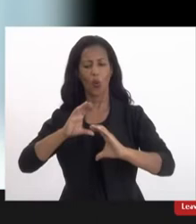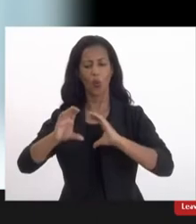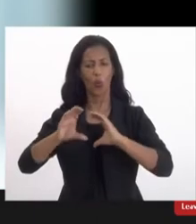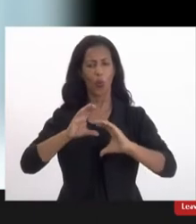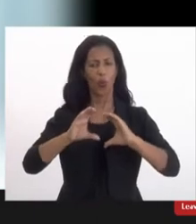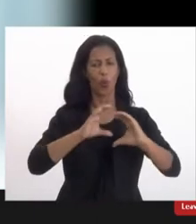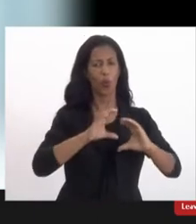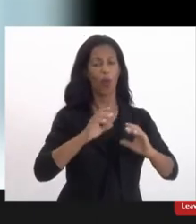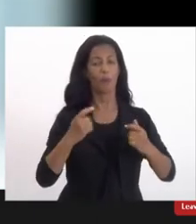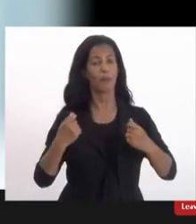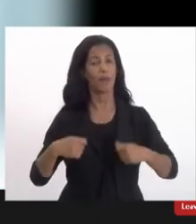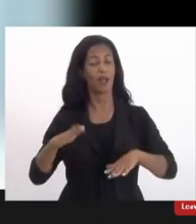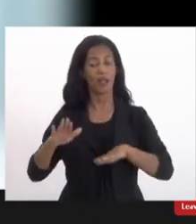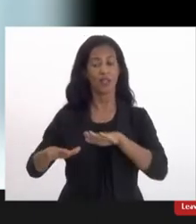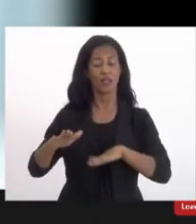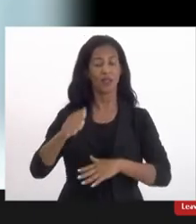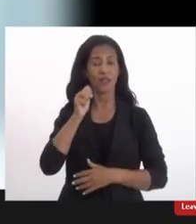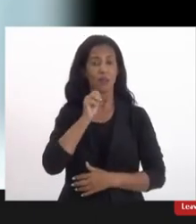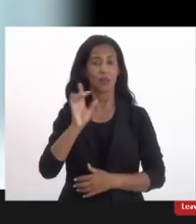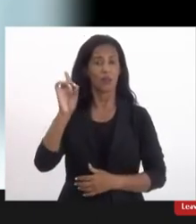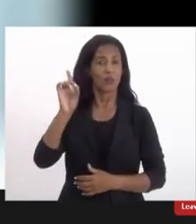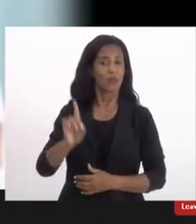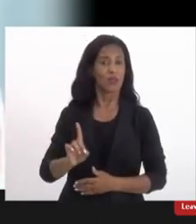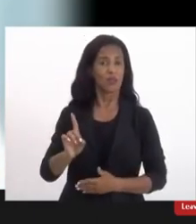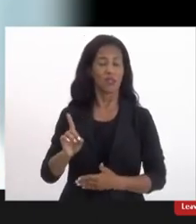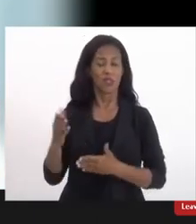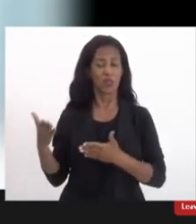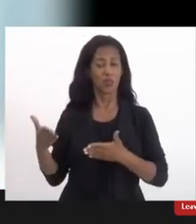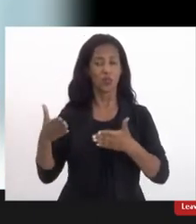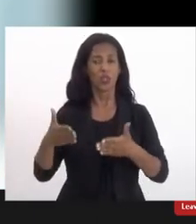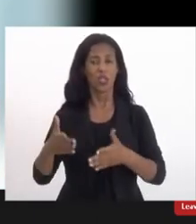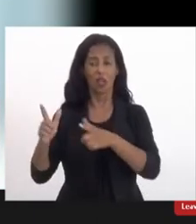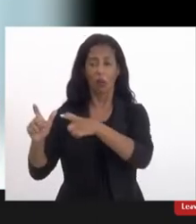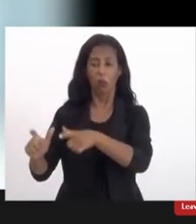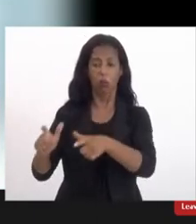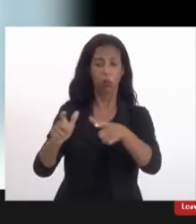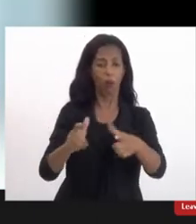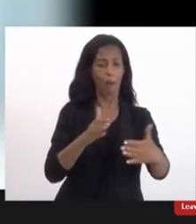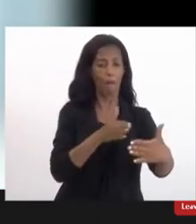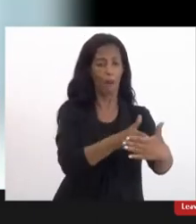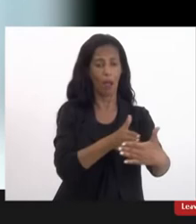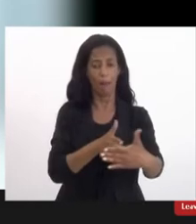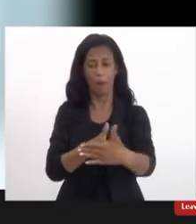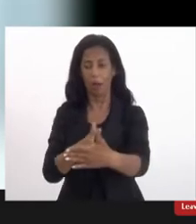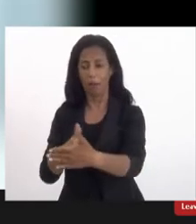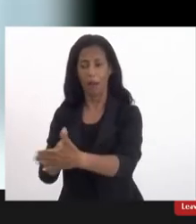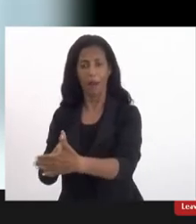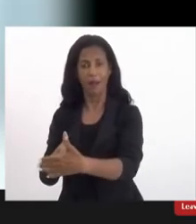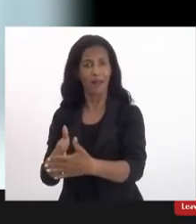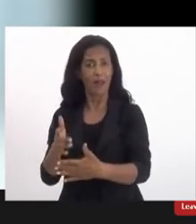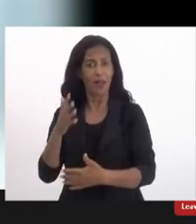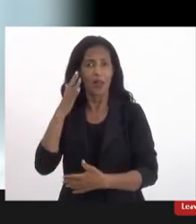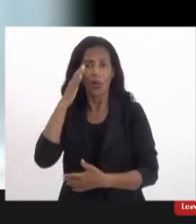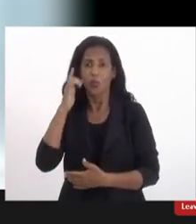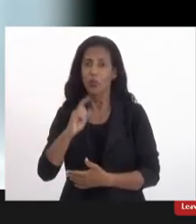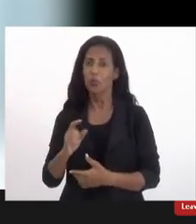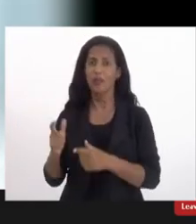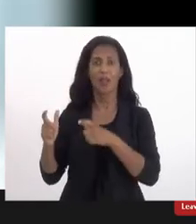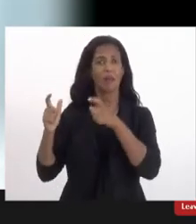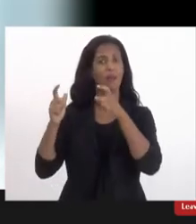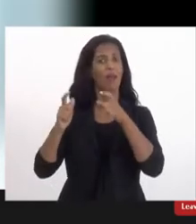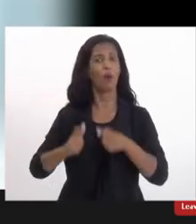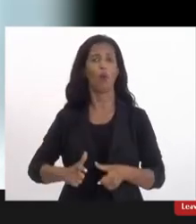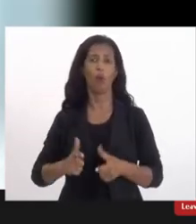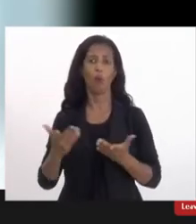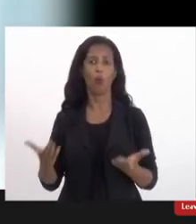porque às vezes as mulheres com deficiência não chegam aos locais porque elas não sabem onde esses locais